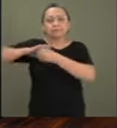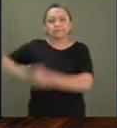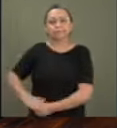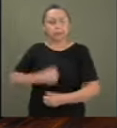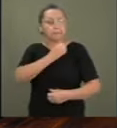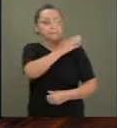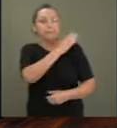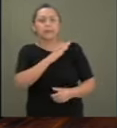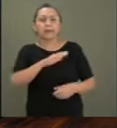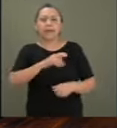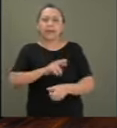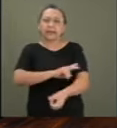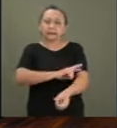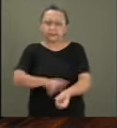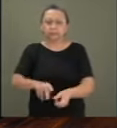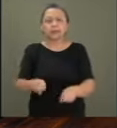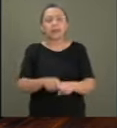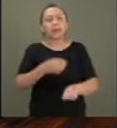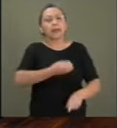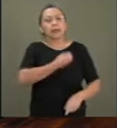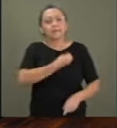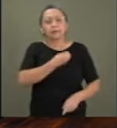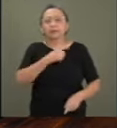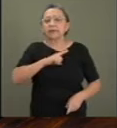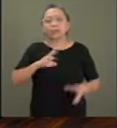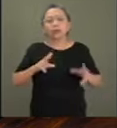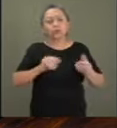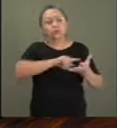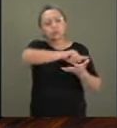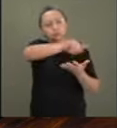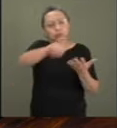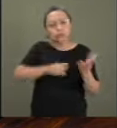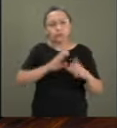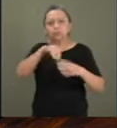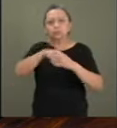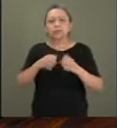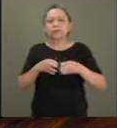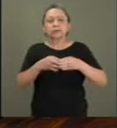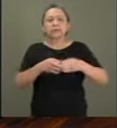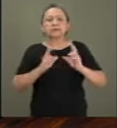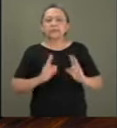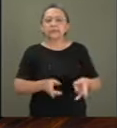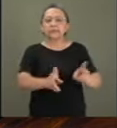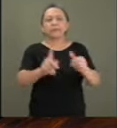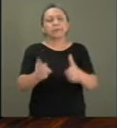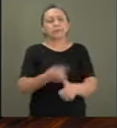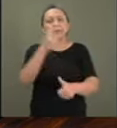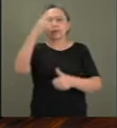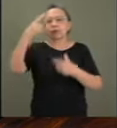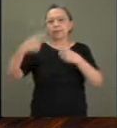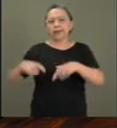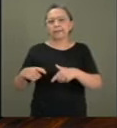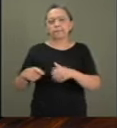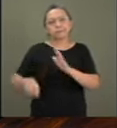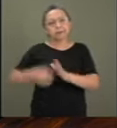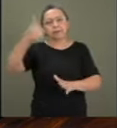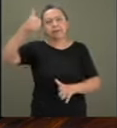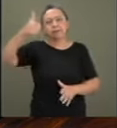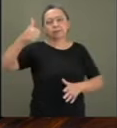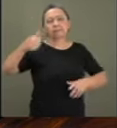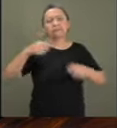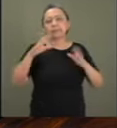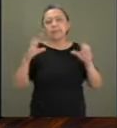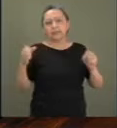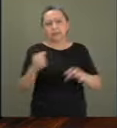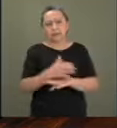racismo. A vida em todo o seu conjunto, sempre em primeiro lugar. Termino, Sr. Presidente,